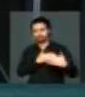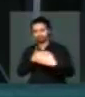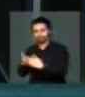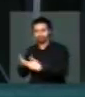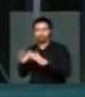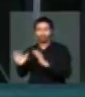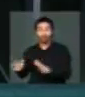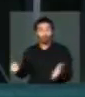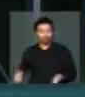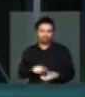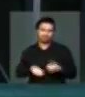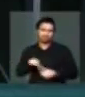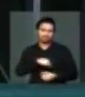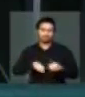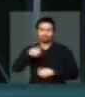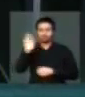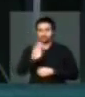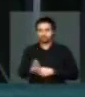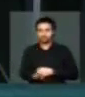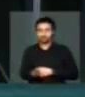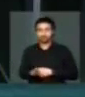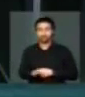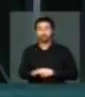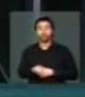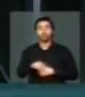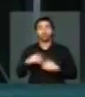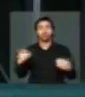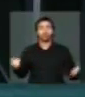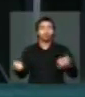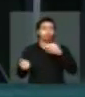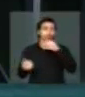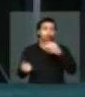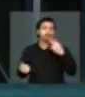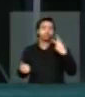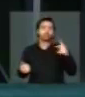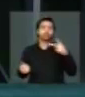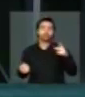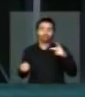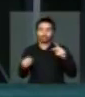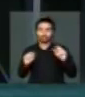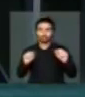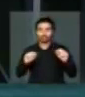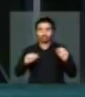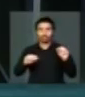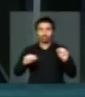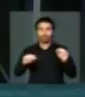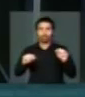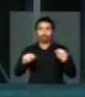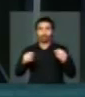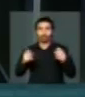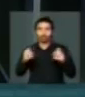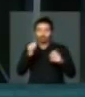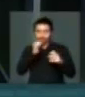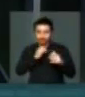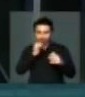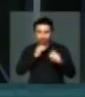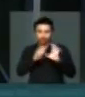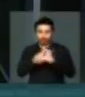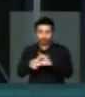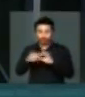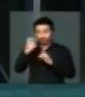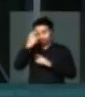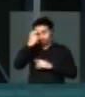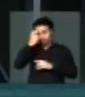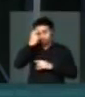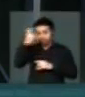Que sinais, do ponto de vista de iniciativas culturais, o ministro